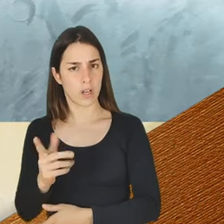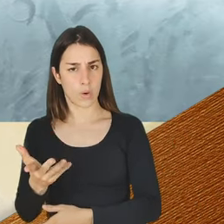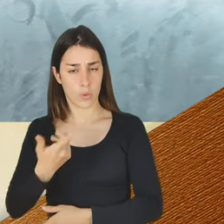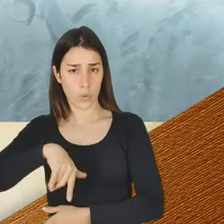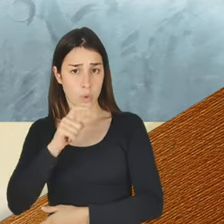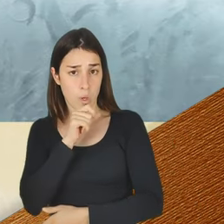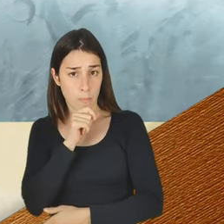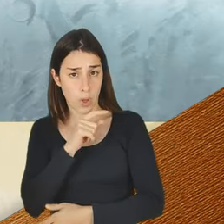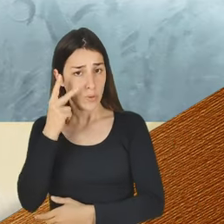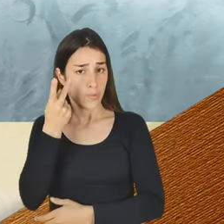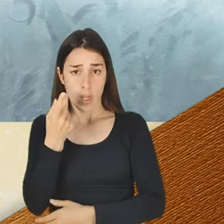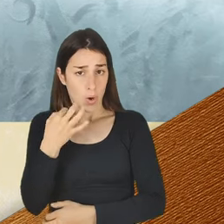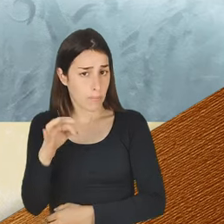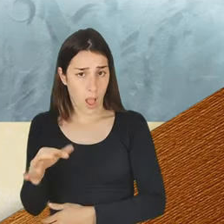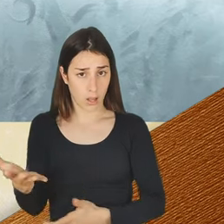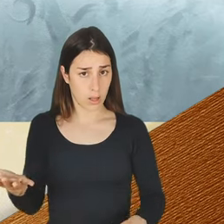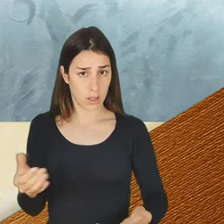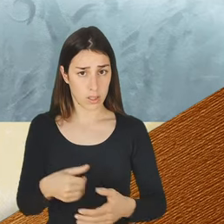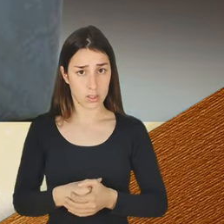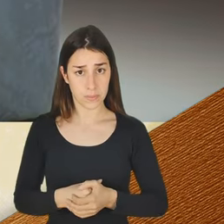Nós podemos ter uma vida absolutamente normal.